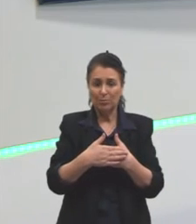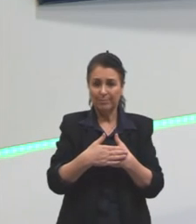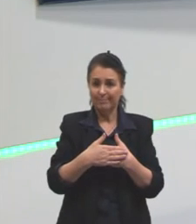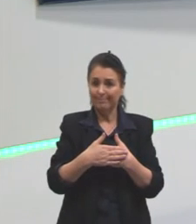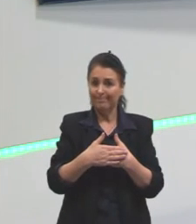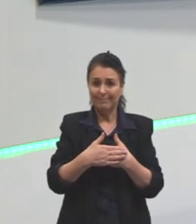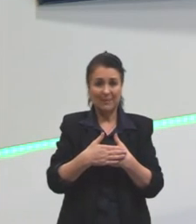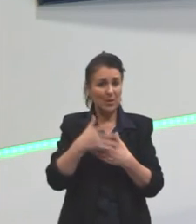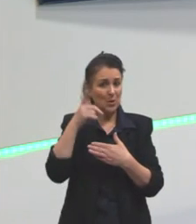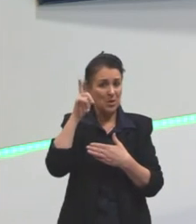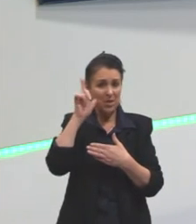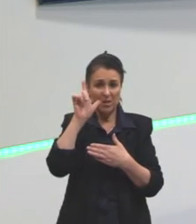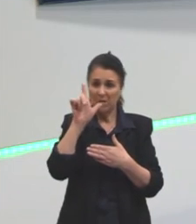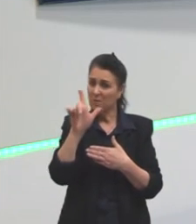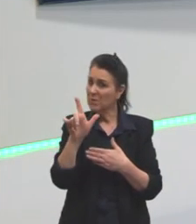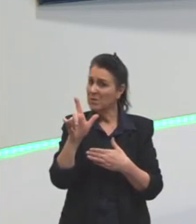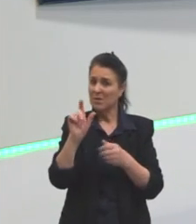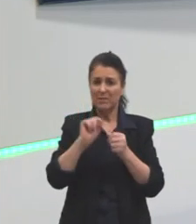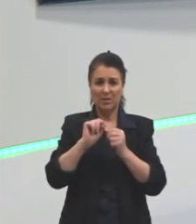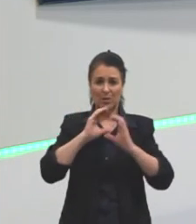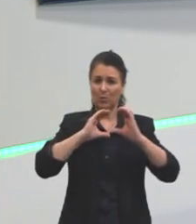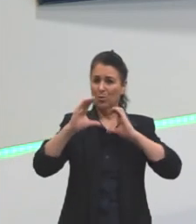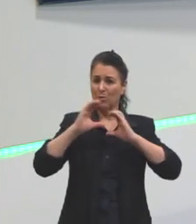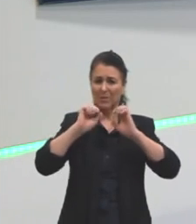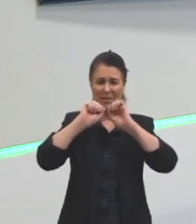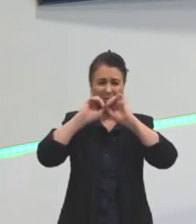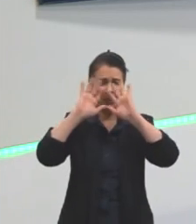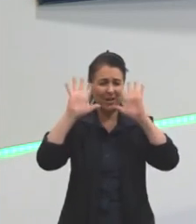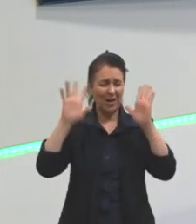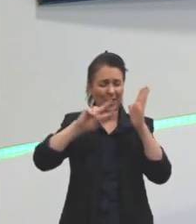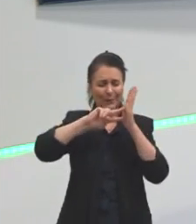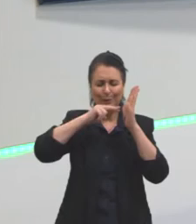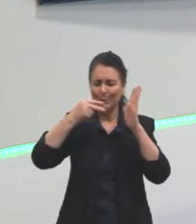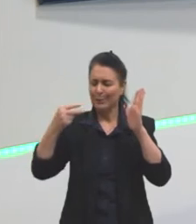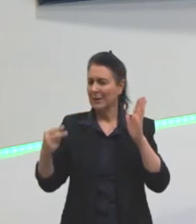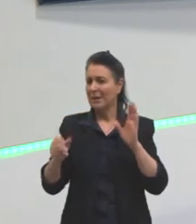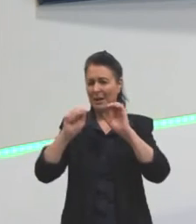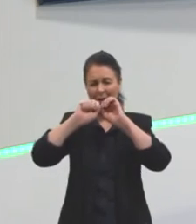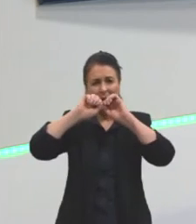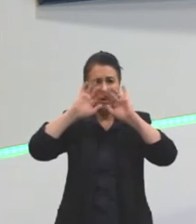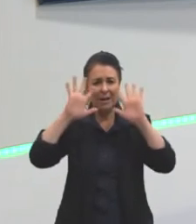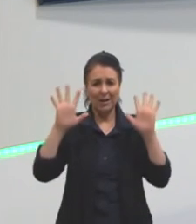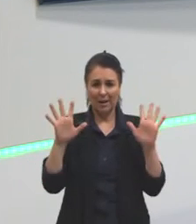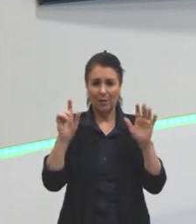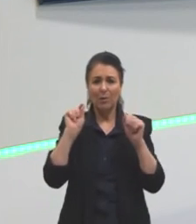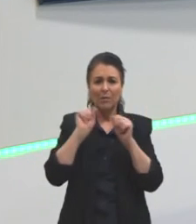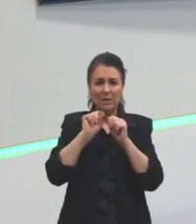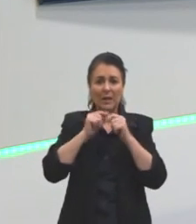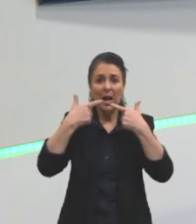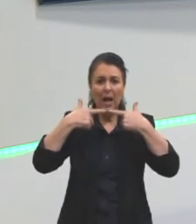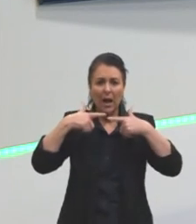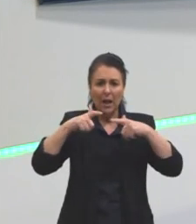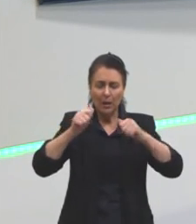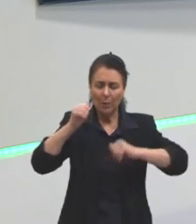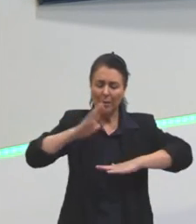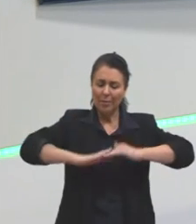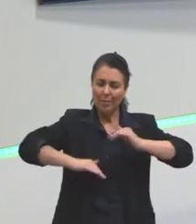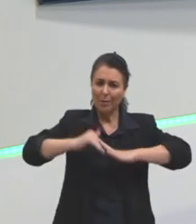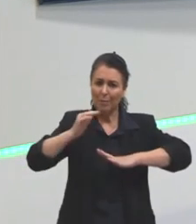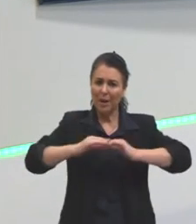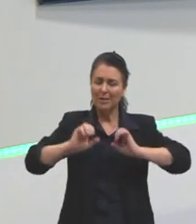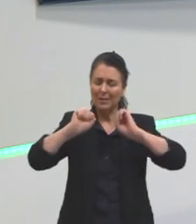de que vocês vão saber se comunicar, que vocês vão saber interpretar, e vocês vão saber fazer a língua funcionar na prática de uma maneira